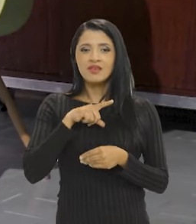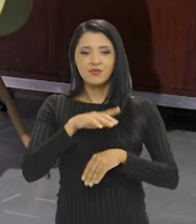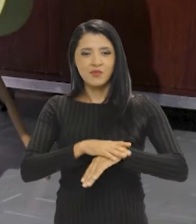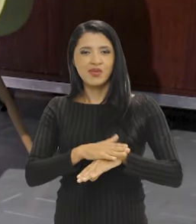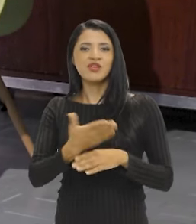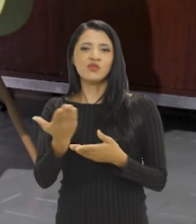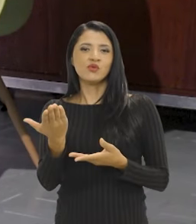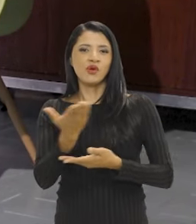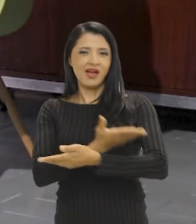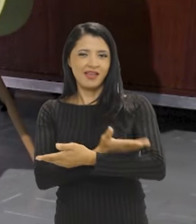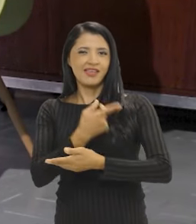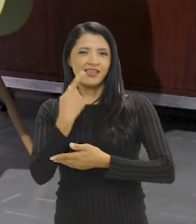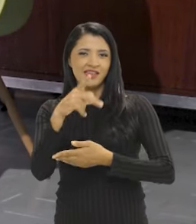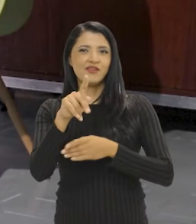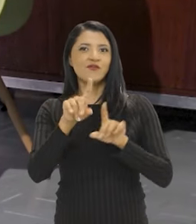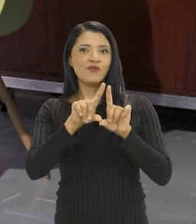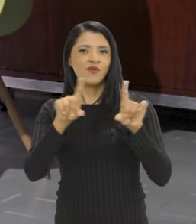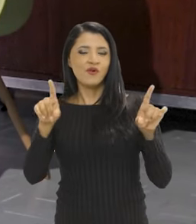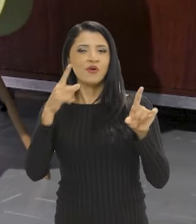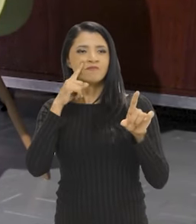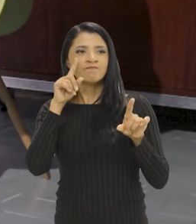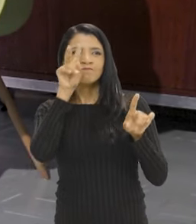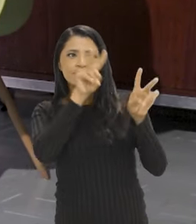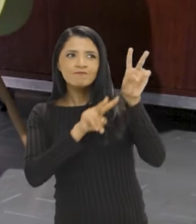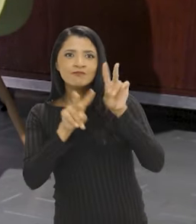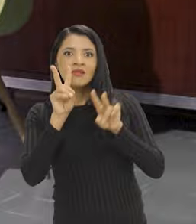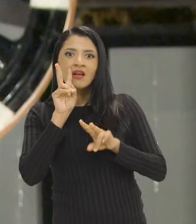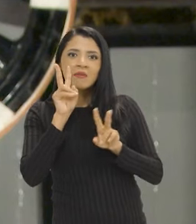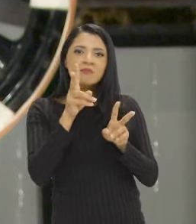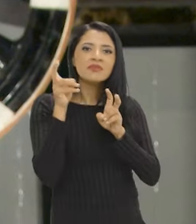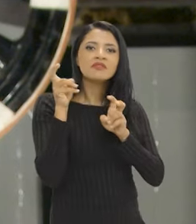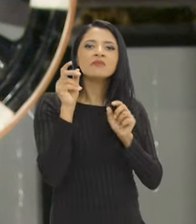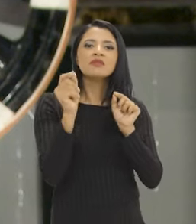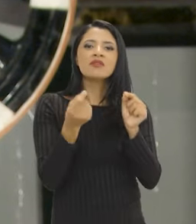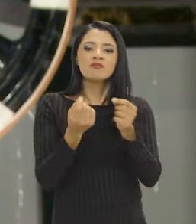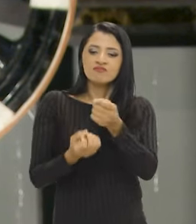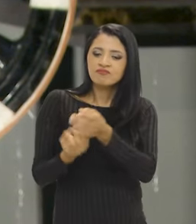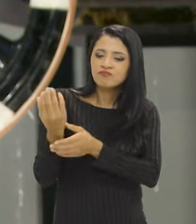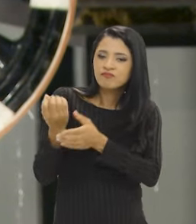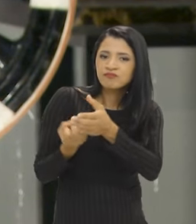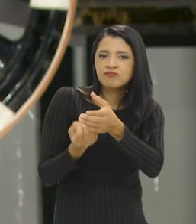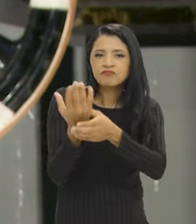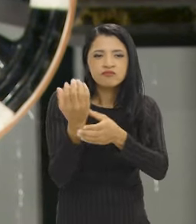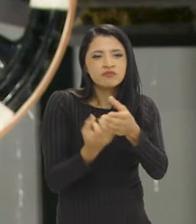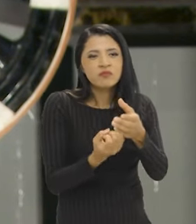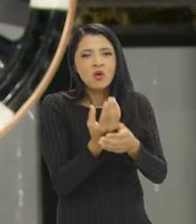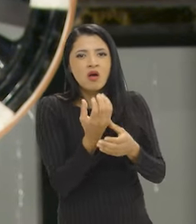nessa edição do Arquivo em Cartais com uma visibilidade de uma produção